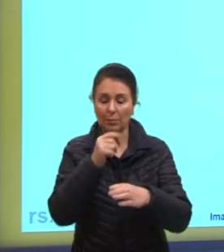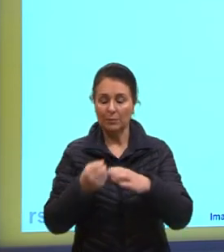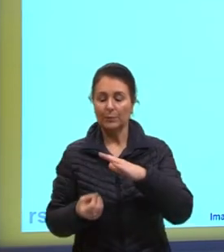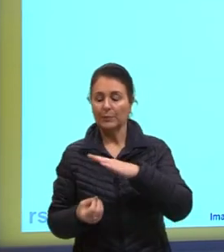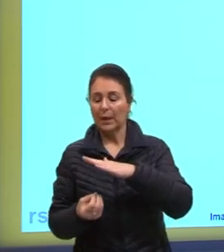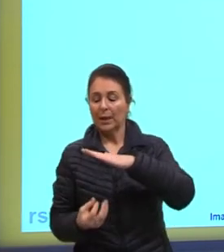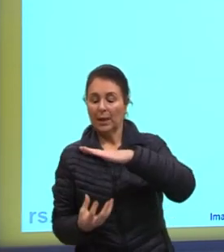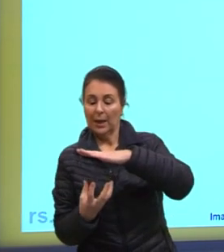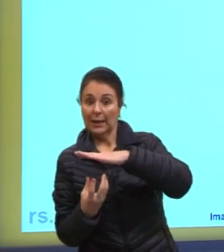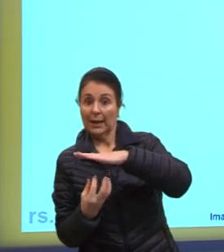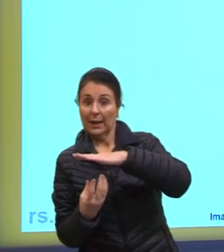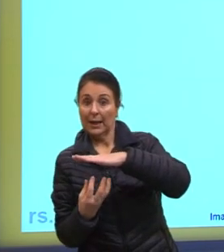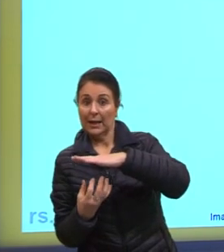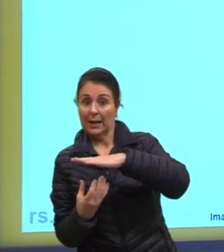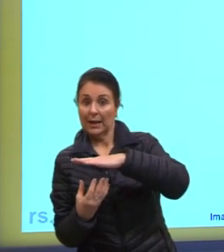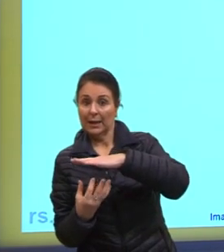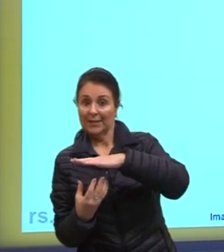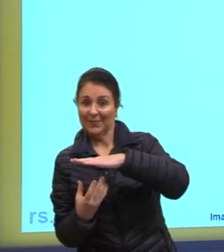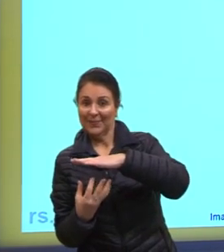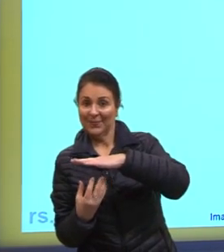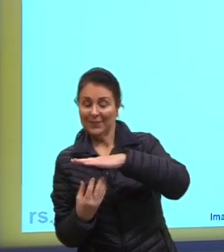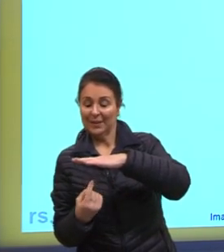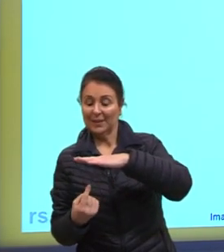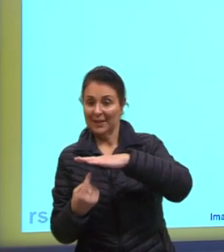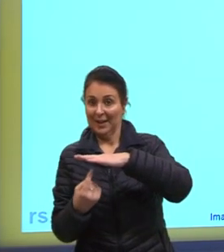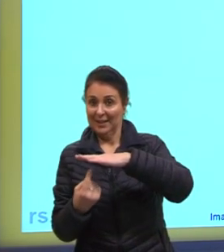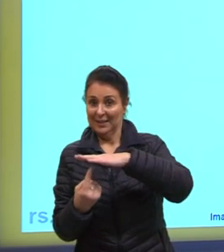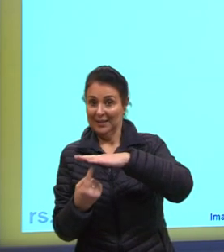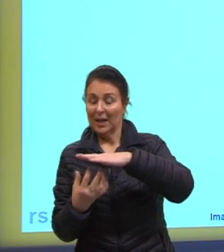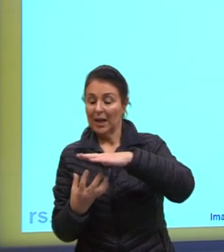calor. A gente está transferindo calor para essa panela.